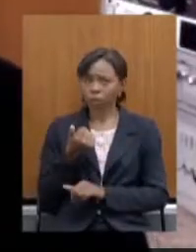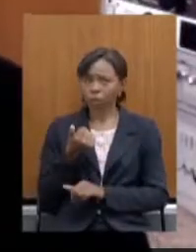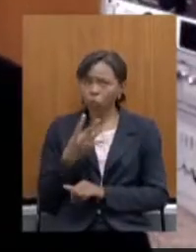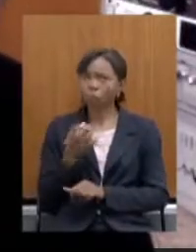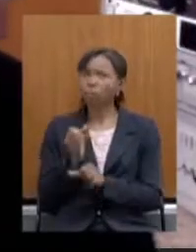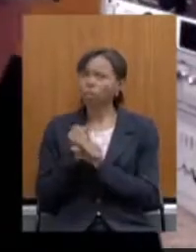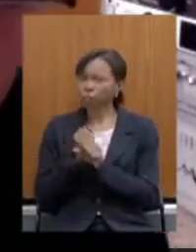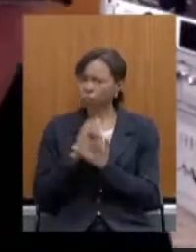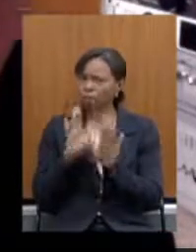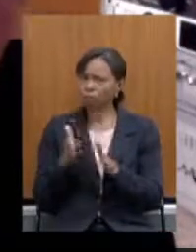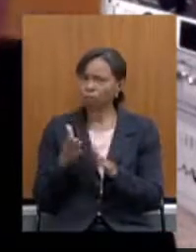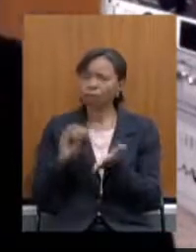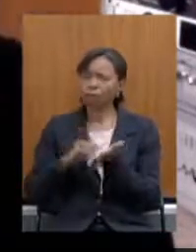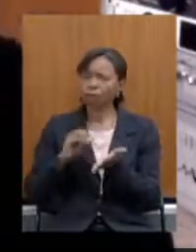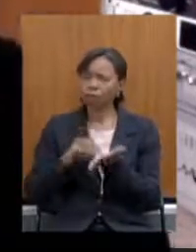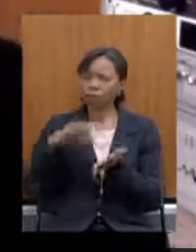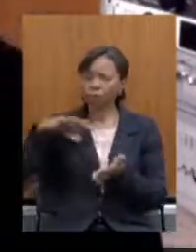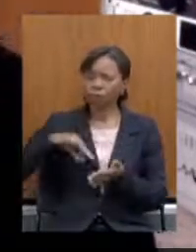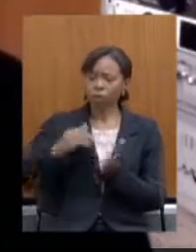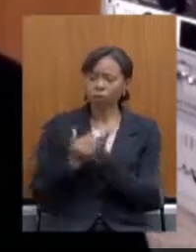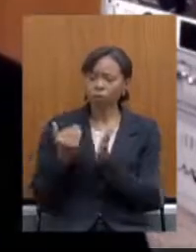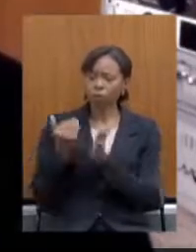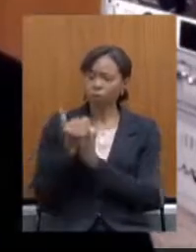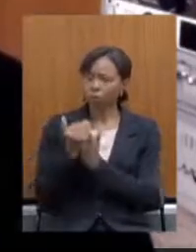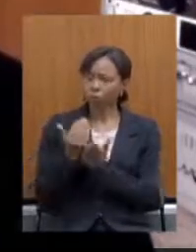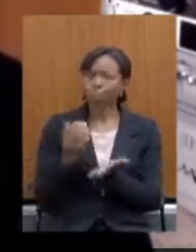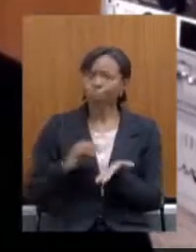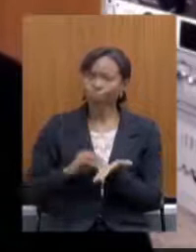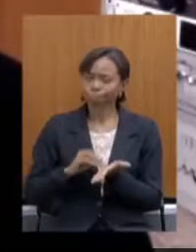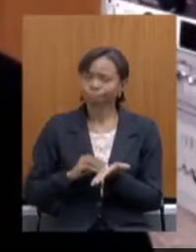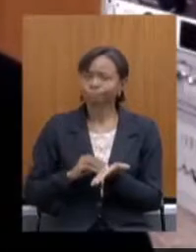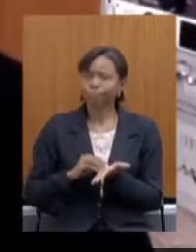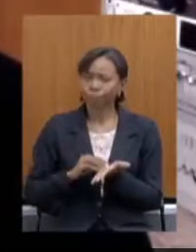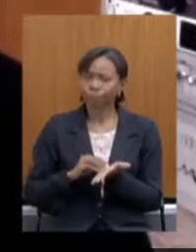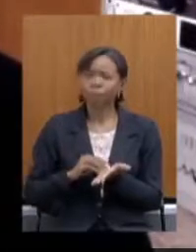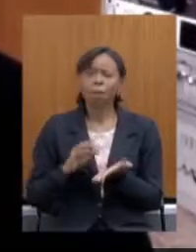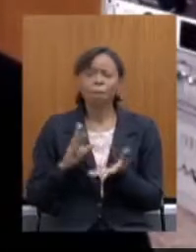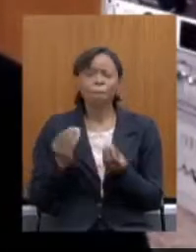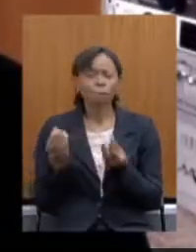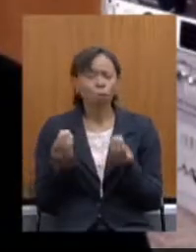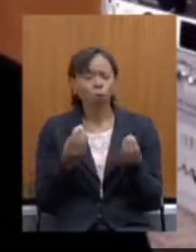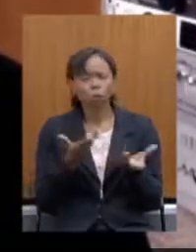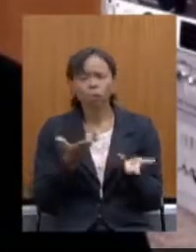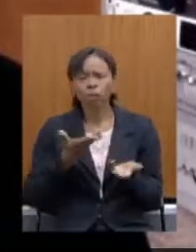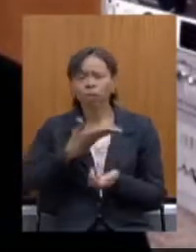reajustes e temos muitos colegas